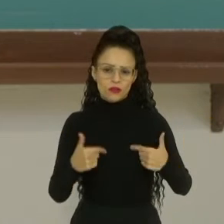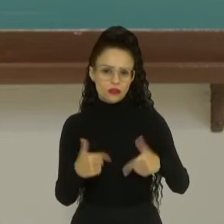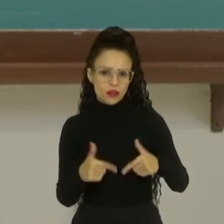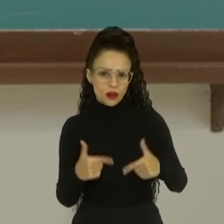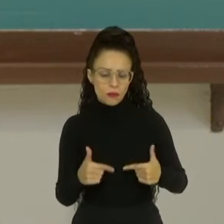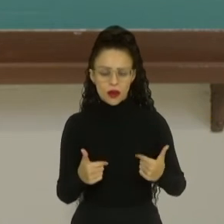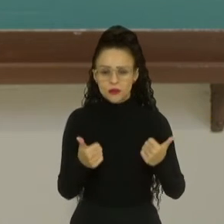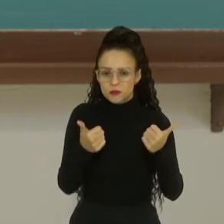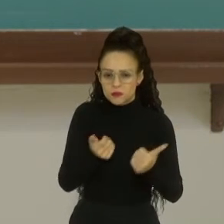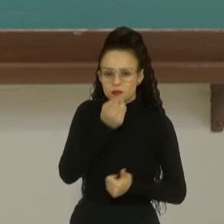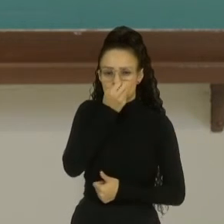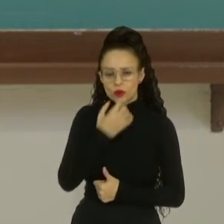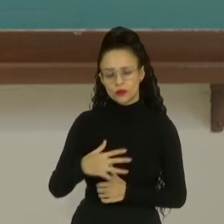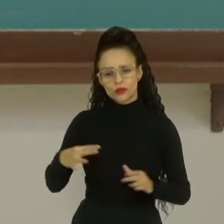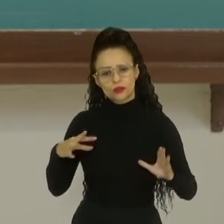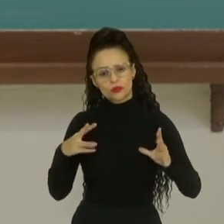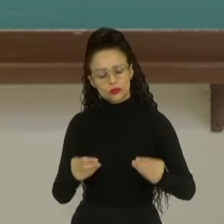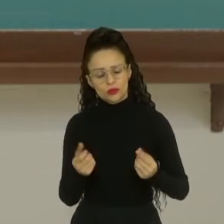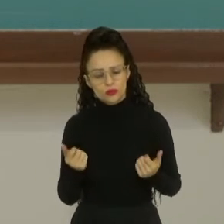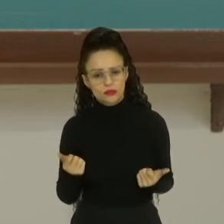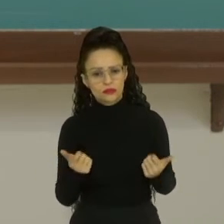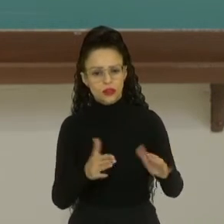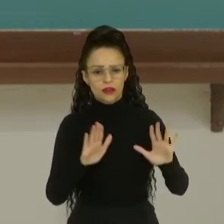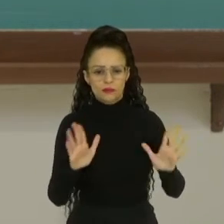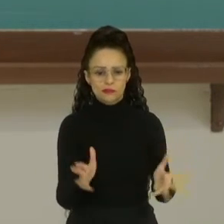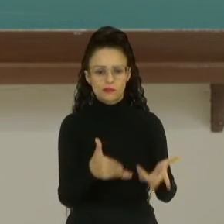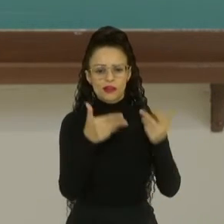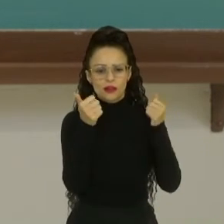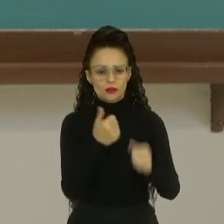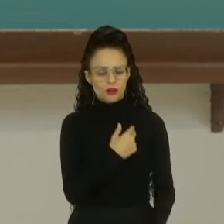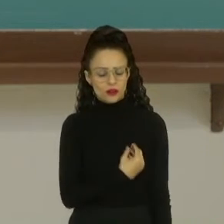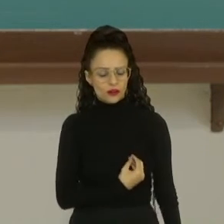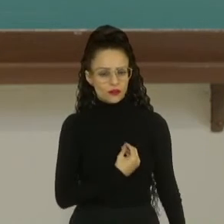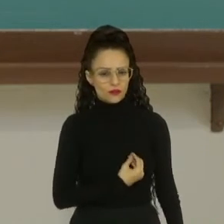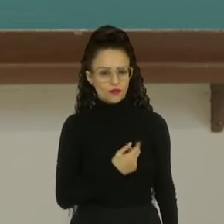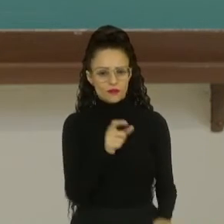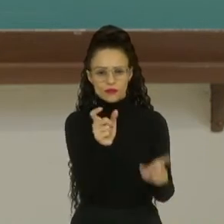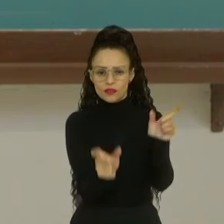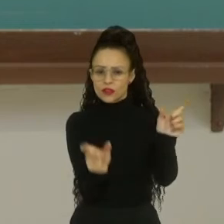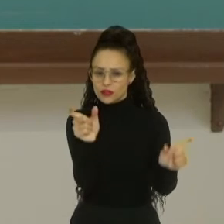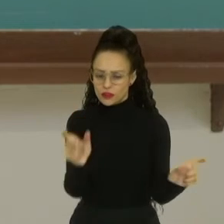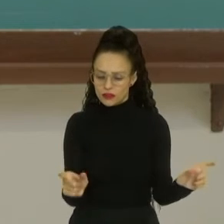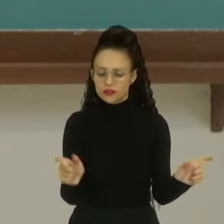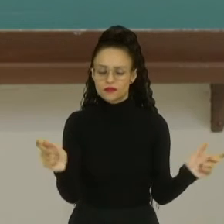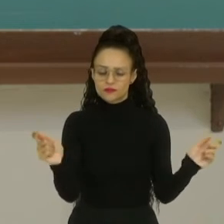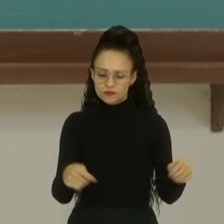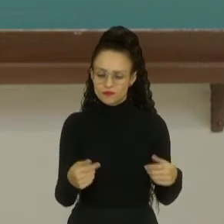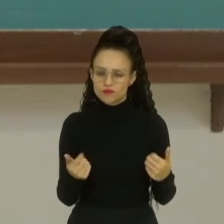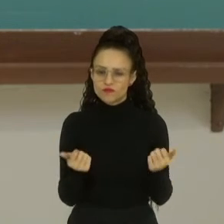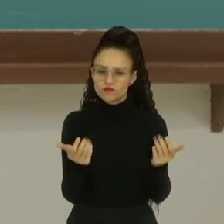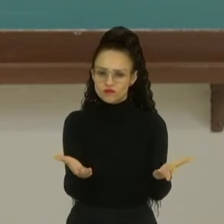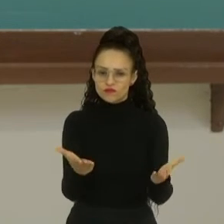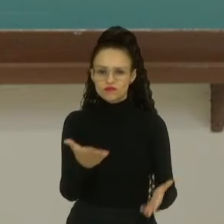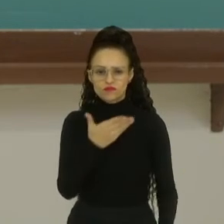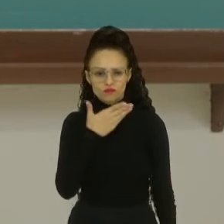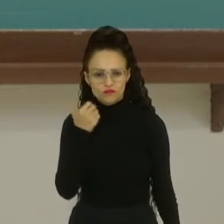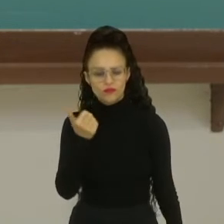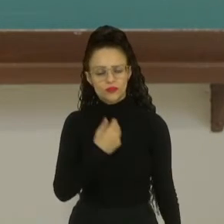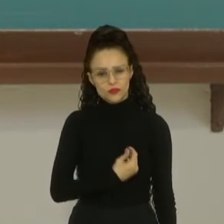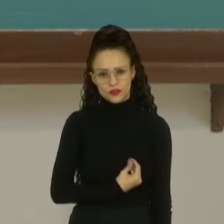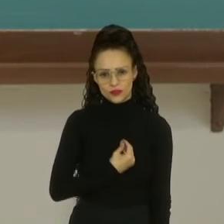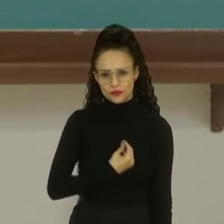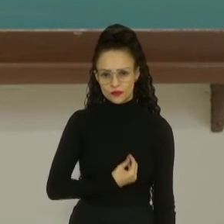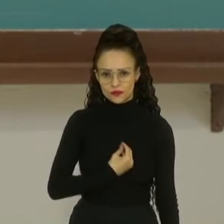digno, tudo que possa trazer às pessoas condições de terem o seu meio de